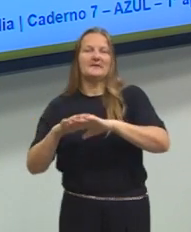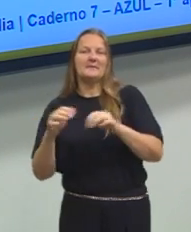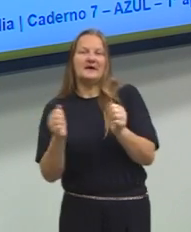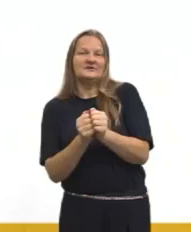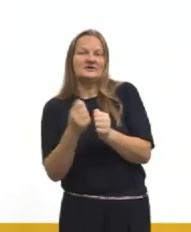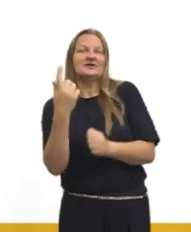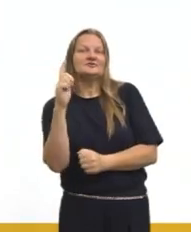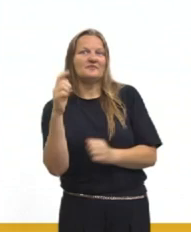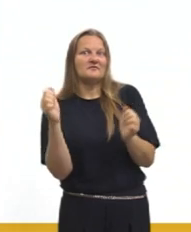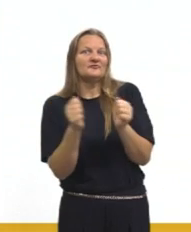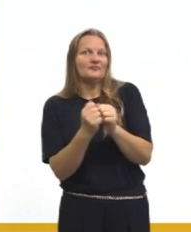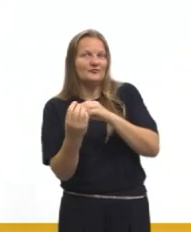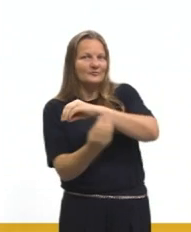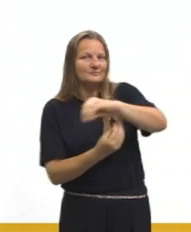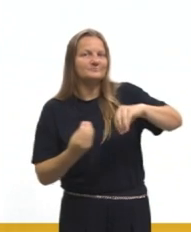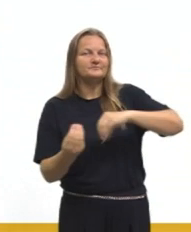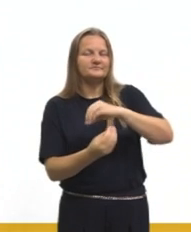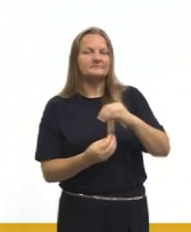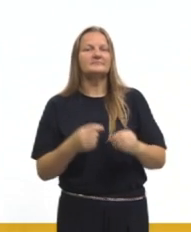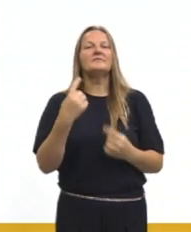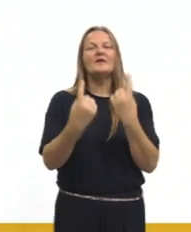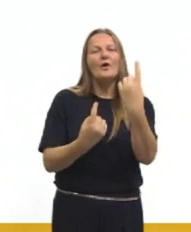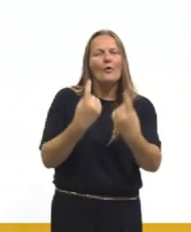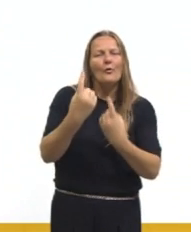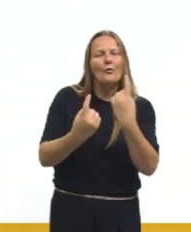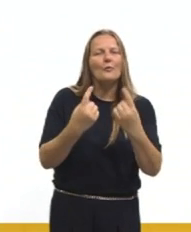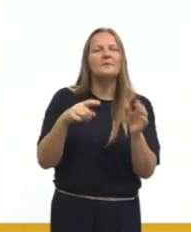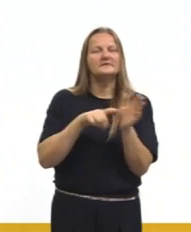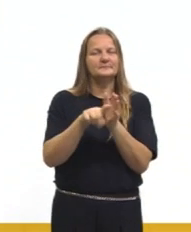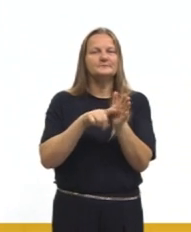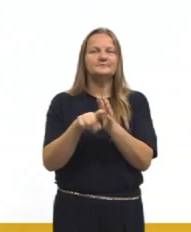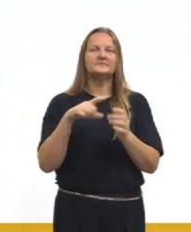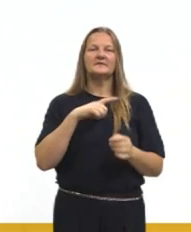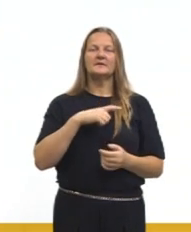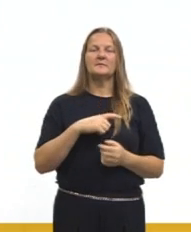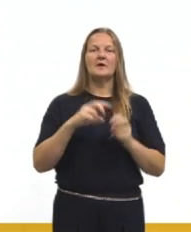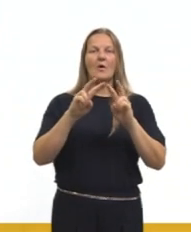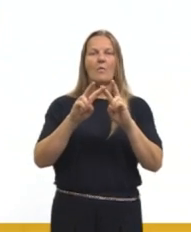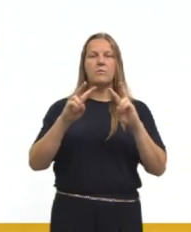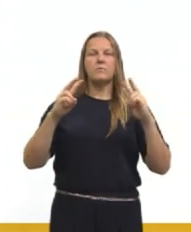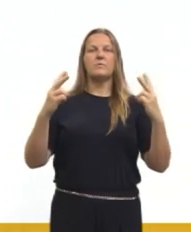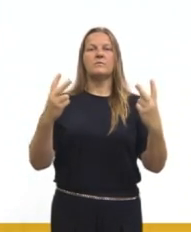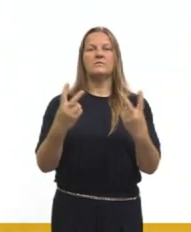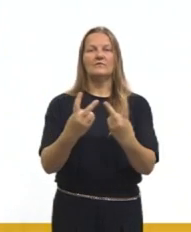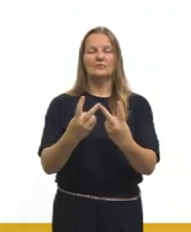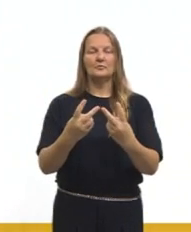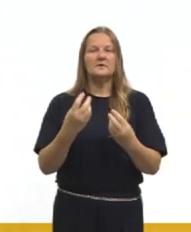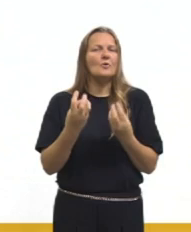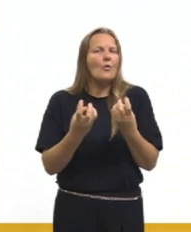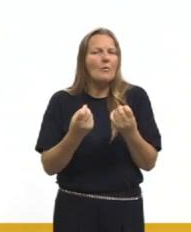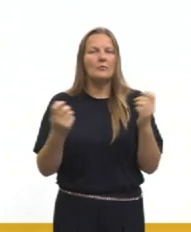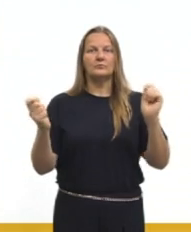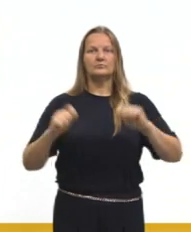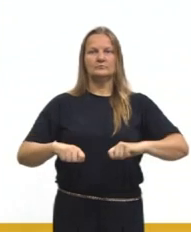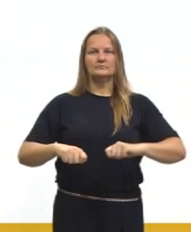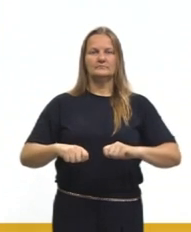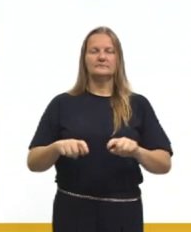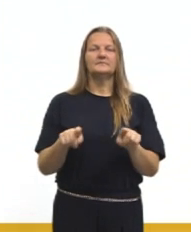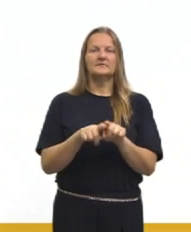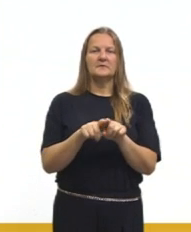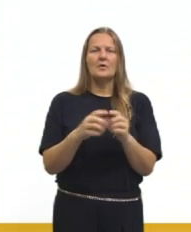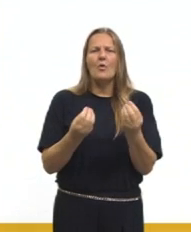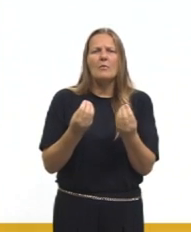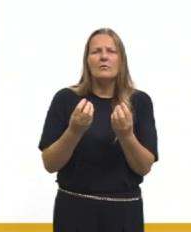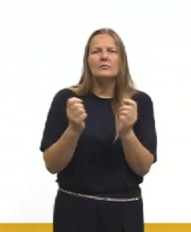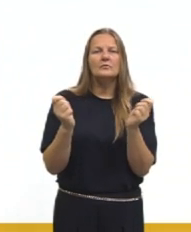Nós tínhamos também, gente, algumas questões que falavam sobre volume, medidas de capacidade. Então, trazendo a